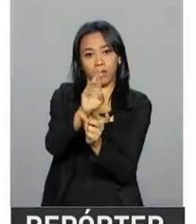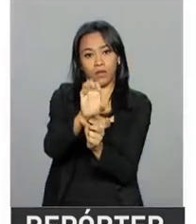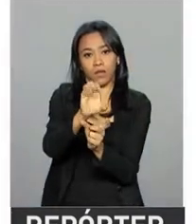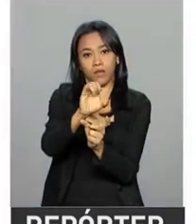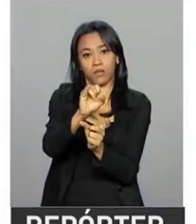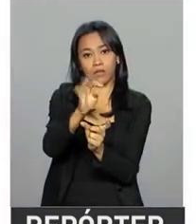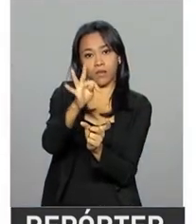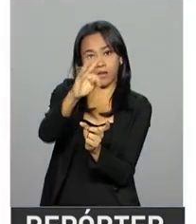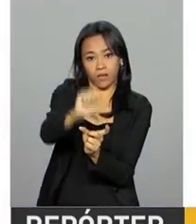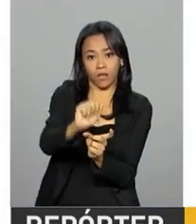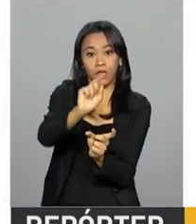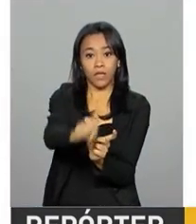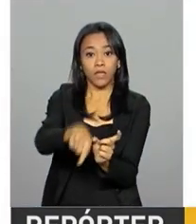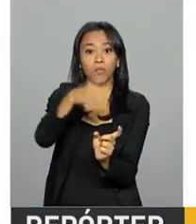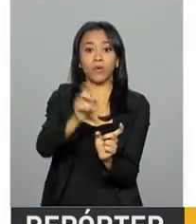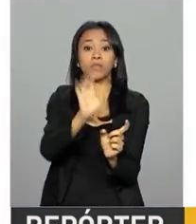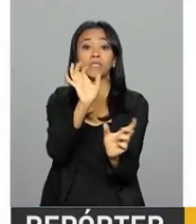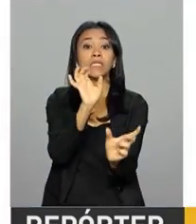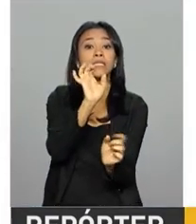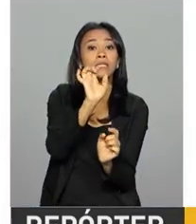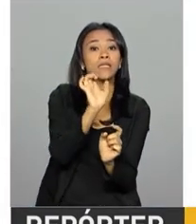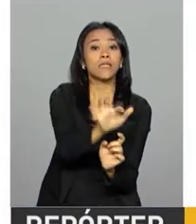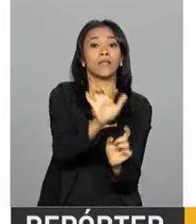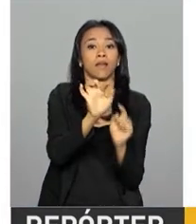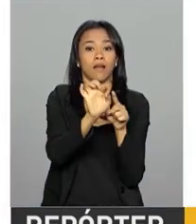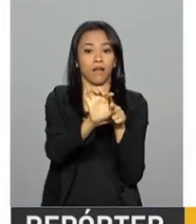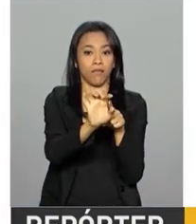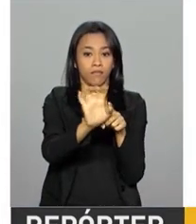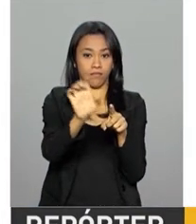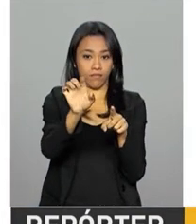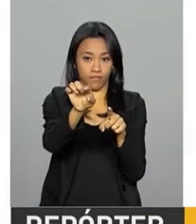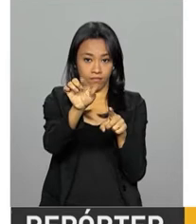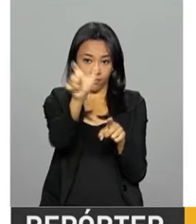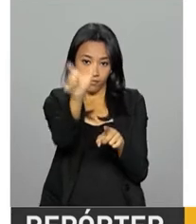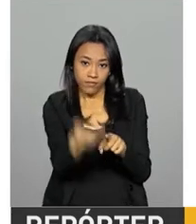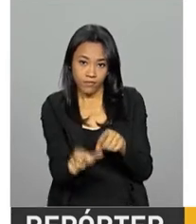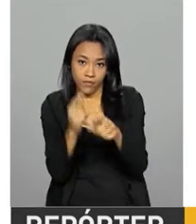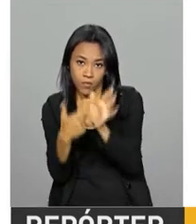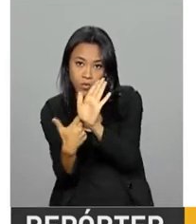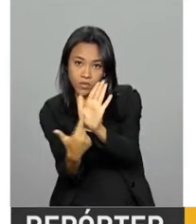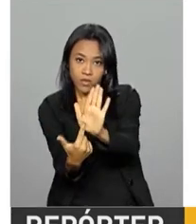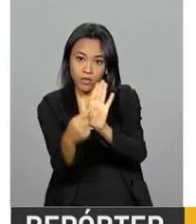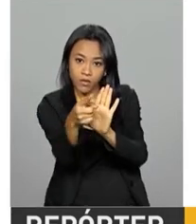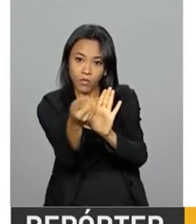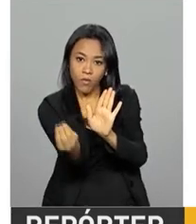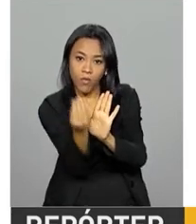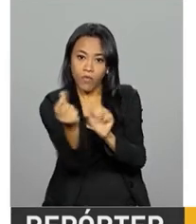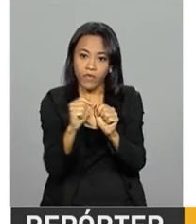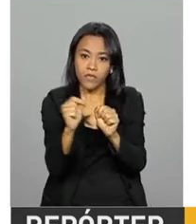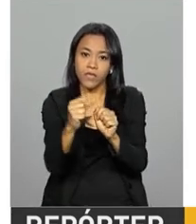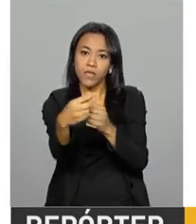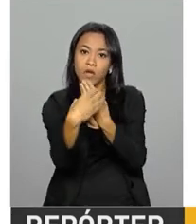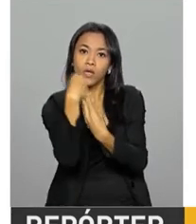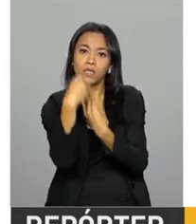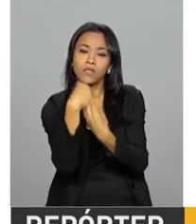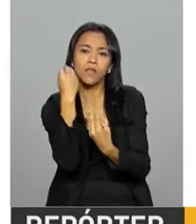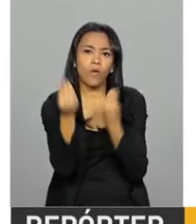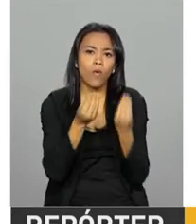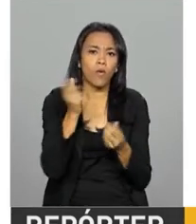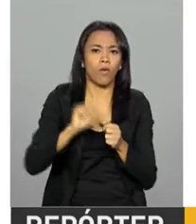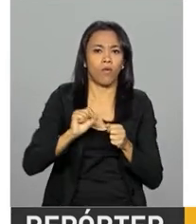Aí é só clicar no link do ECAC, o atendimento virtual da Receita, e seguir as orientações